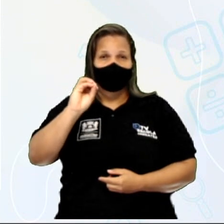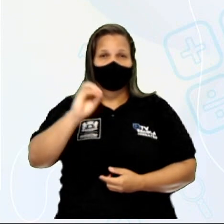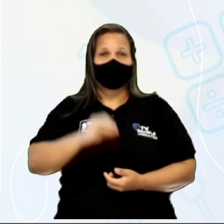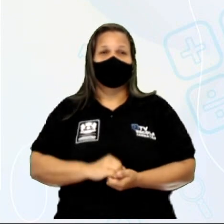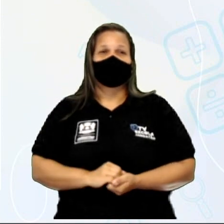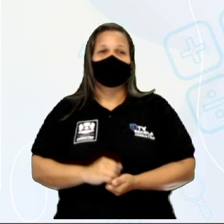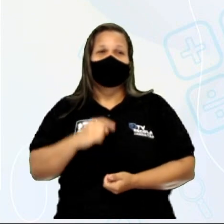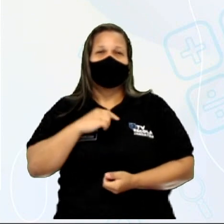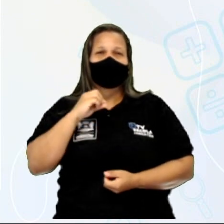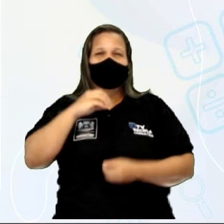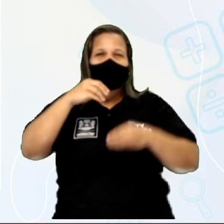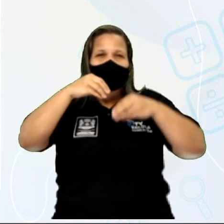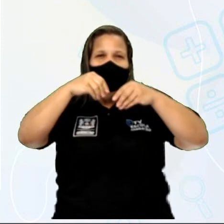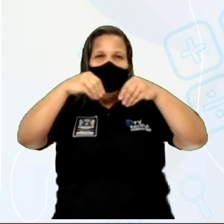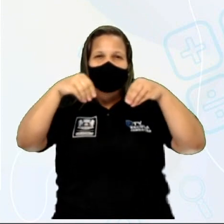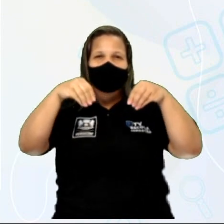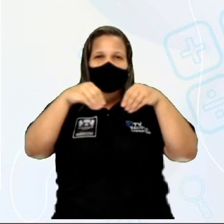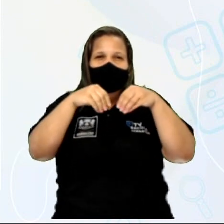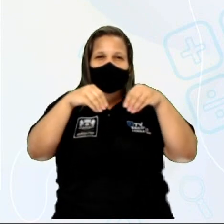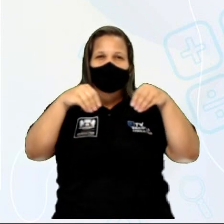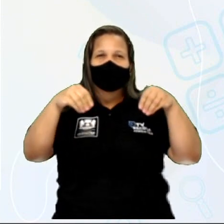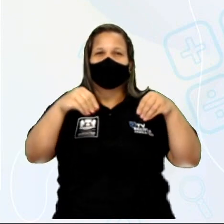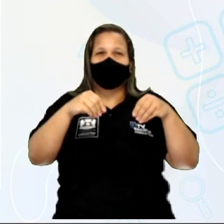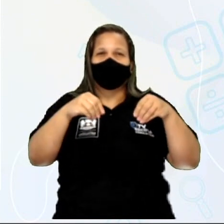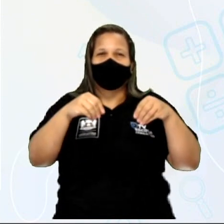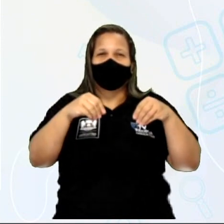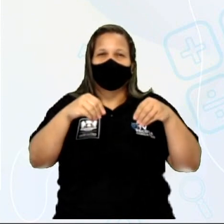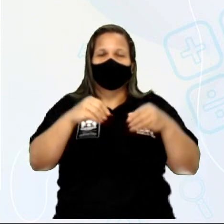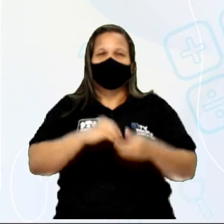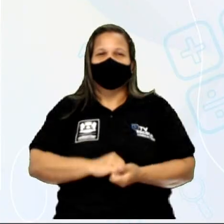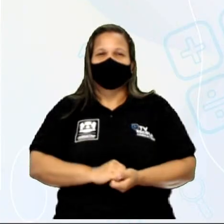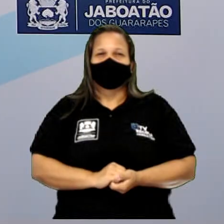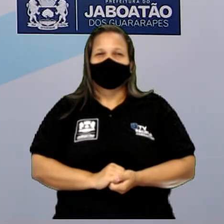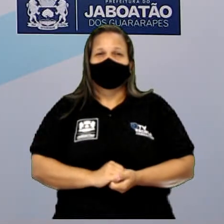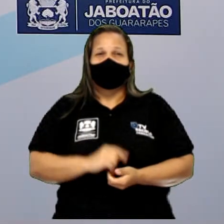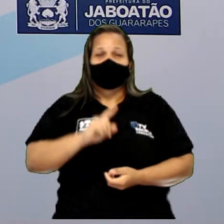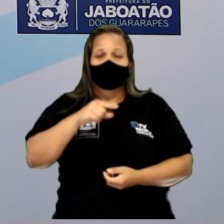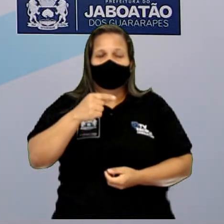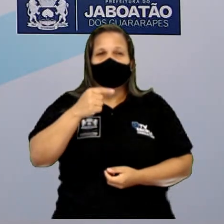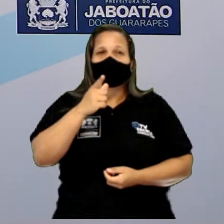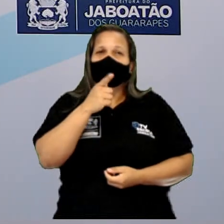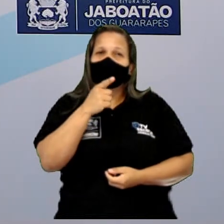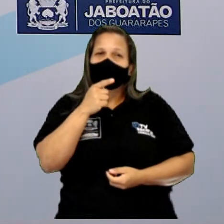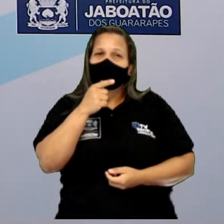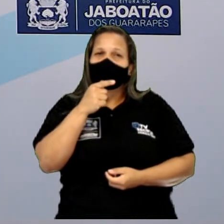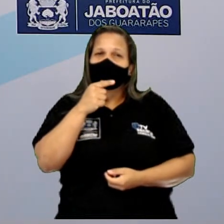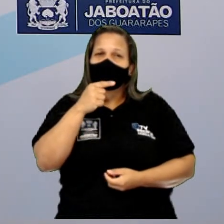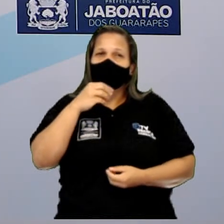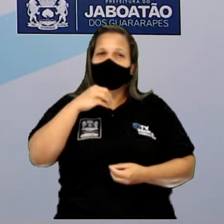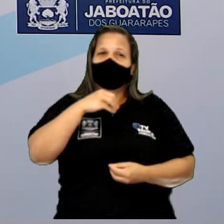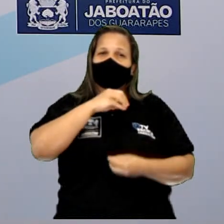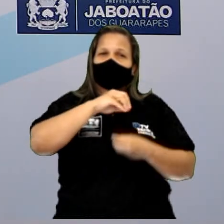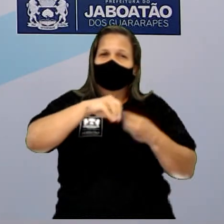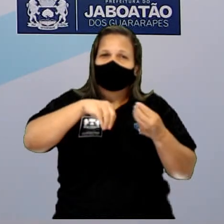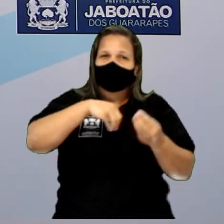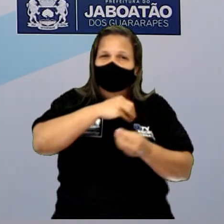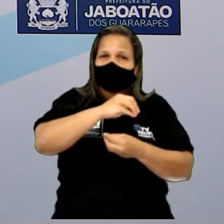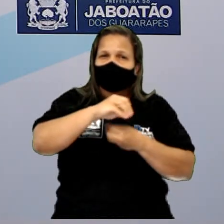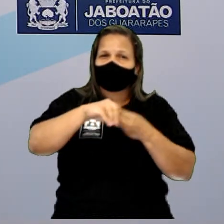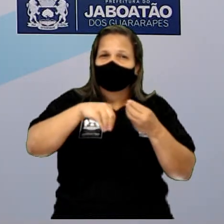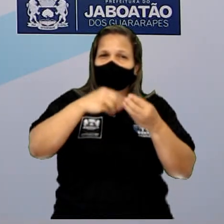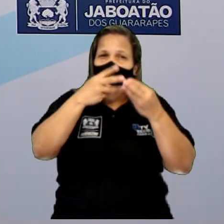pedrinhas ali, os cristais de sal de cozinha. Quando você joga na água, ele sofre um processo de dissolução,